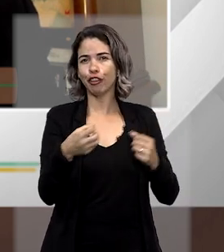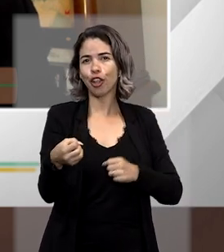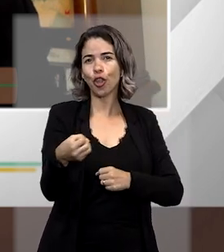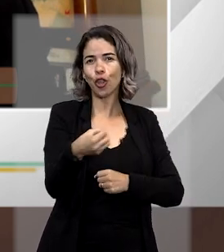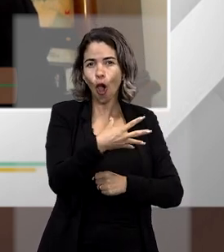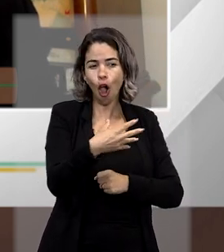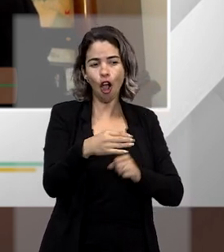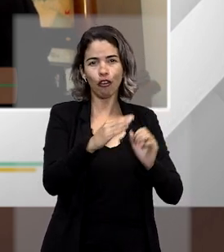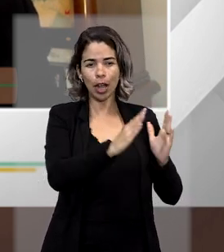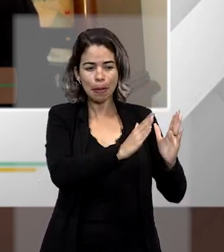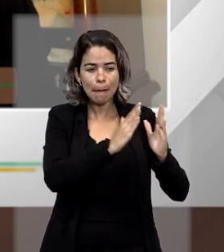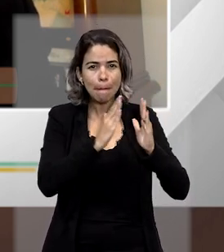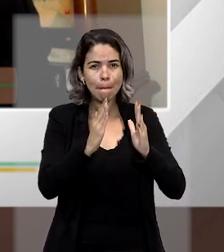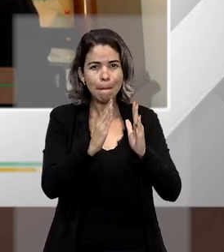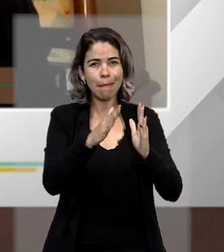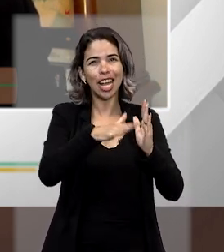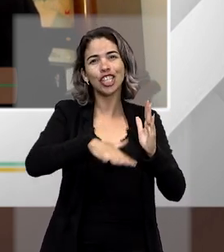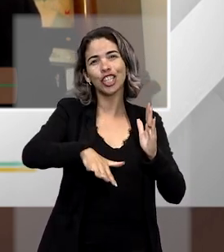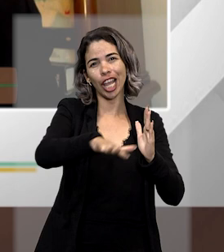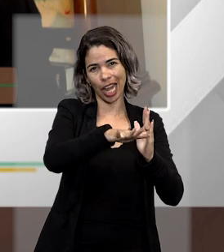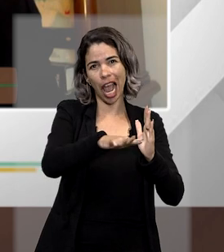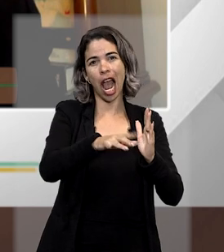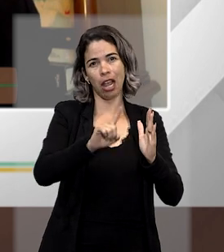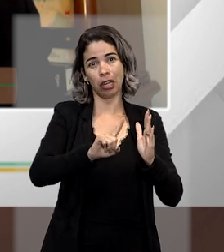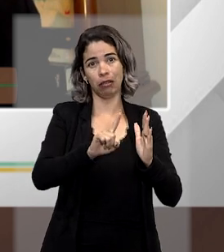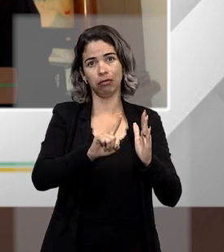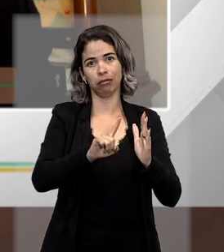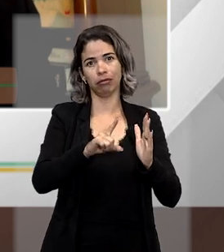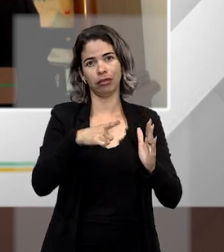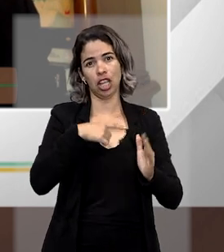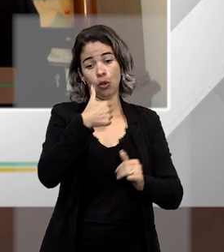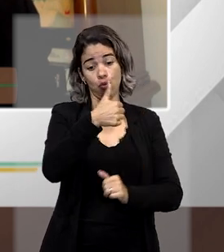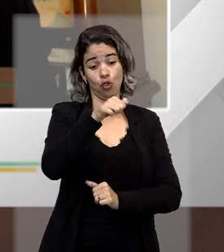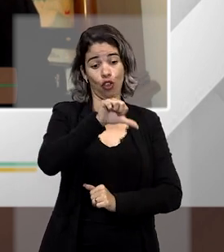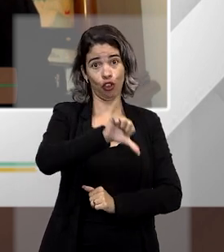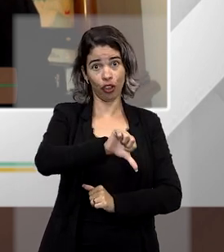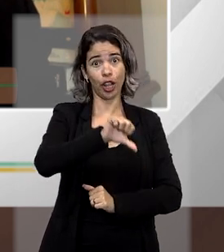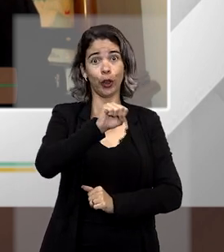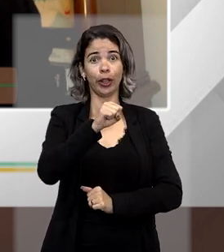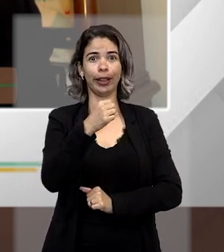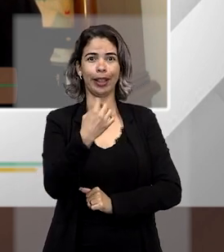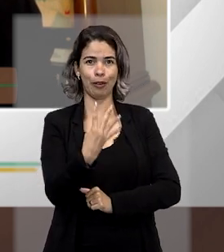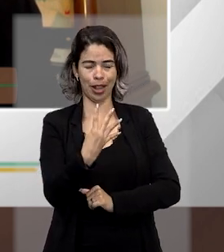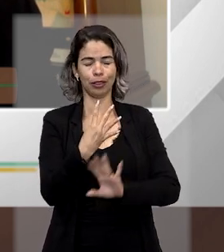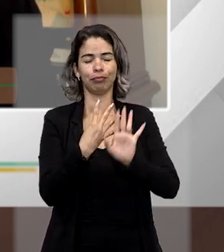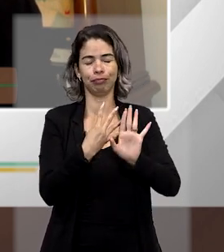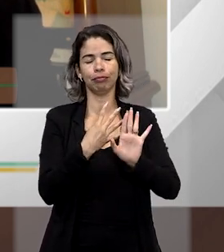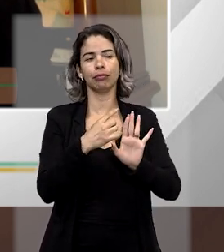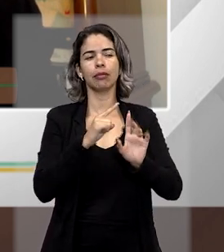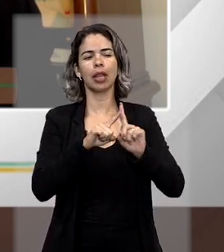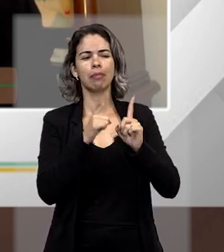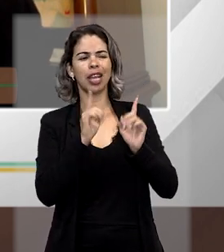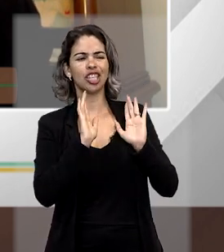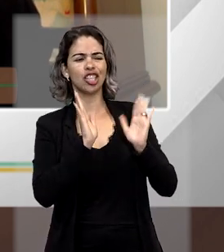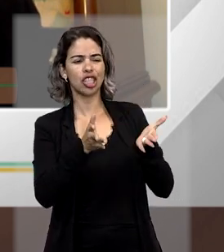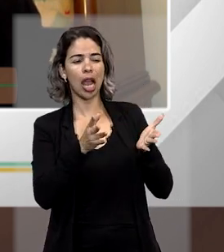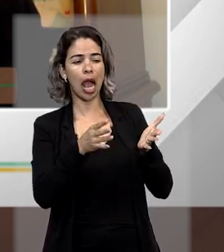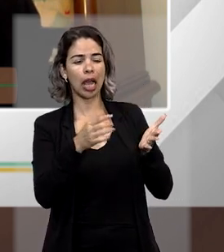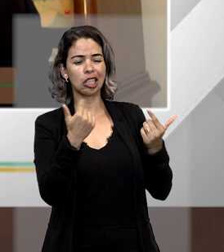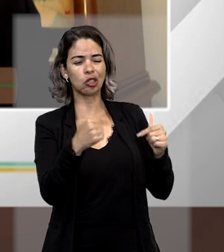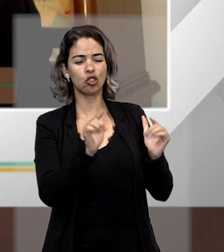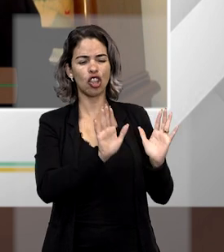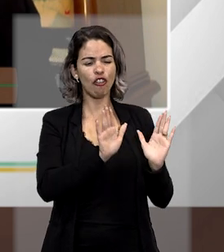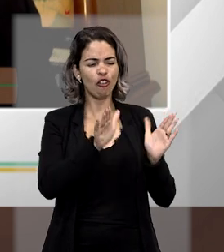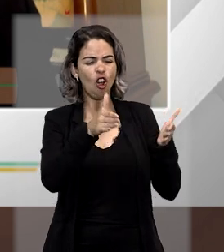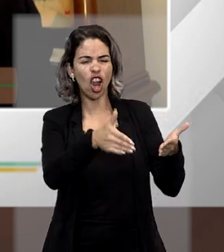que nós tivemos a nova parte geral do Código Penal, por exemplo, que foi um ano depois, em 84. Então, ela já não tinha